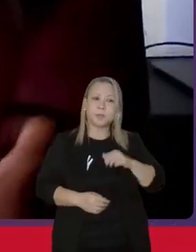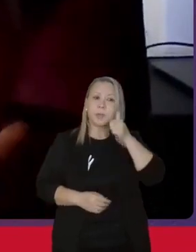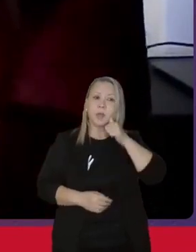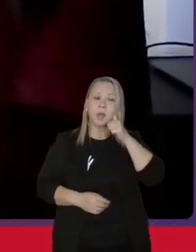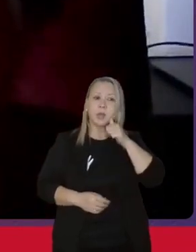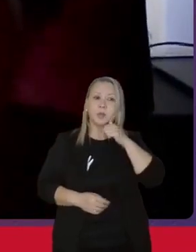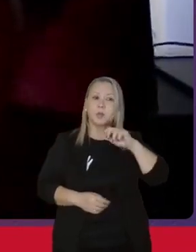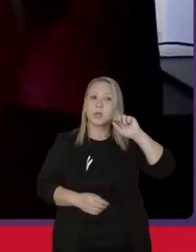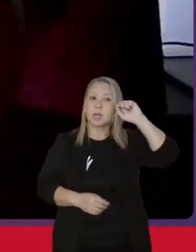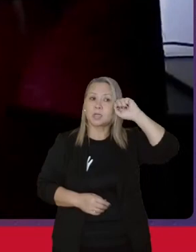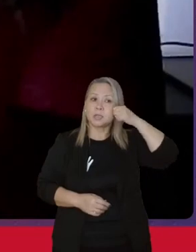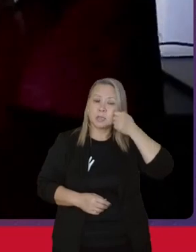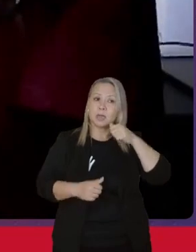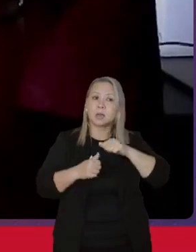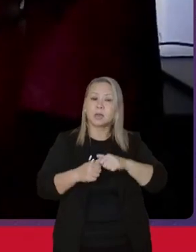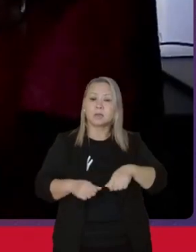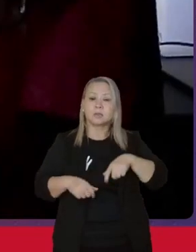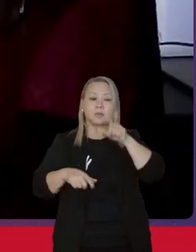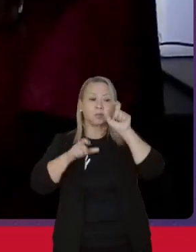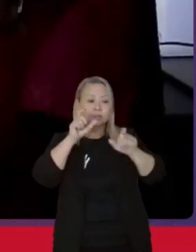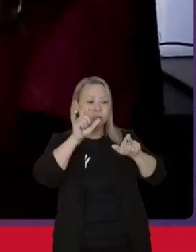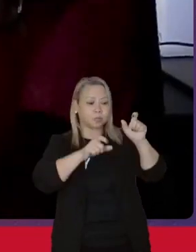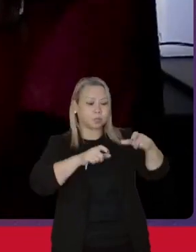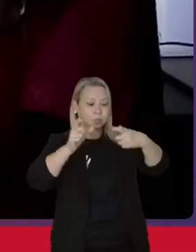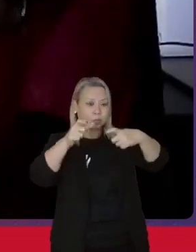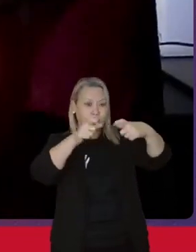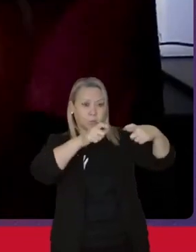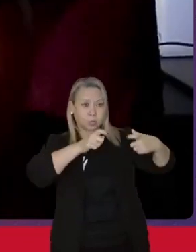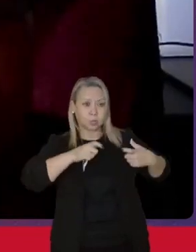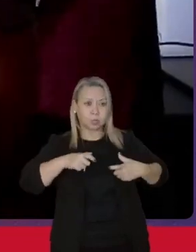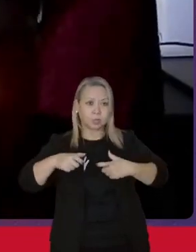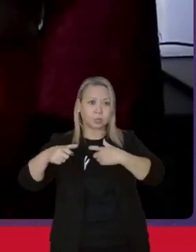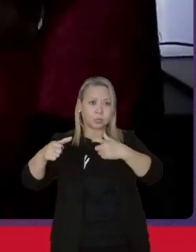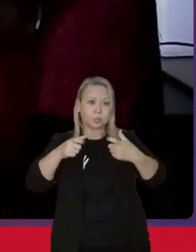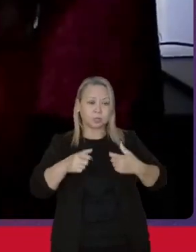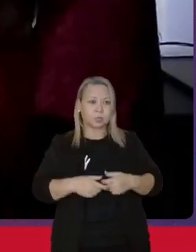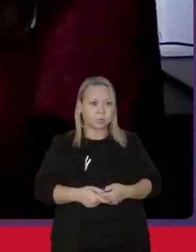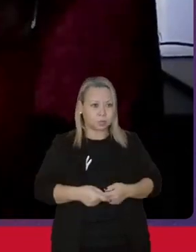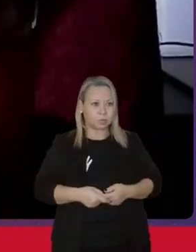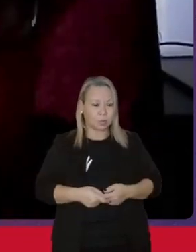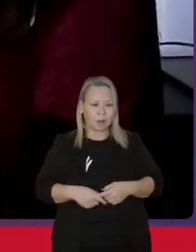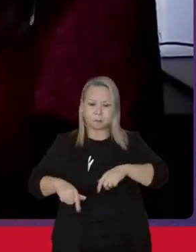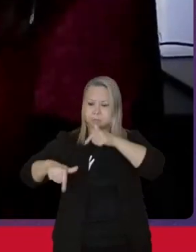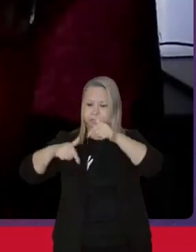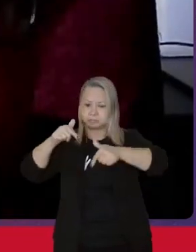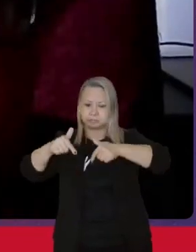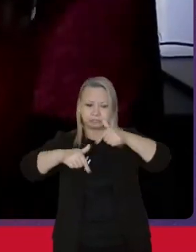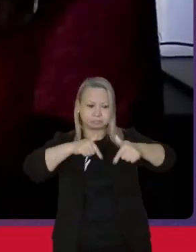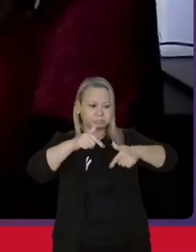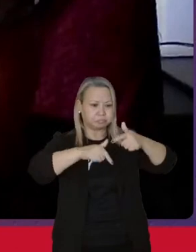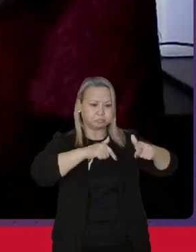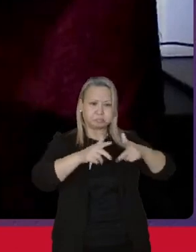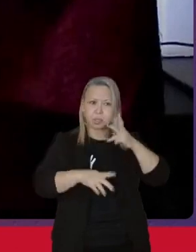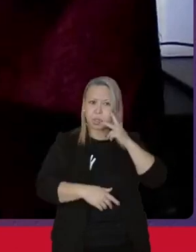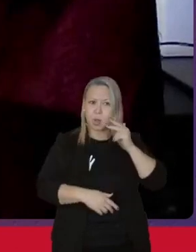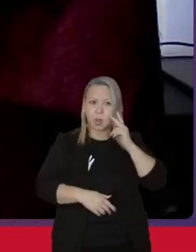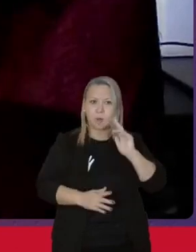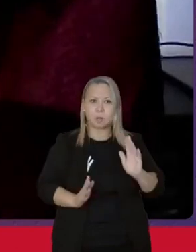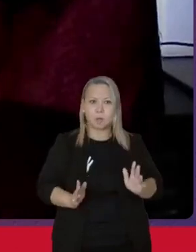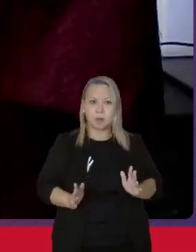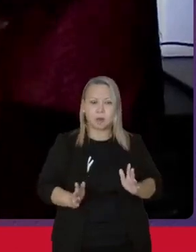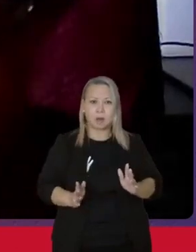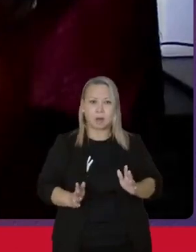em todos os cantos demandando a